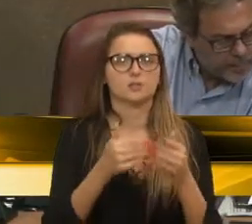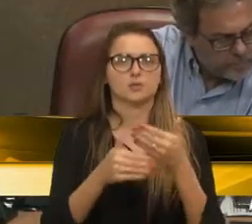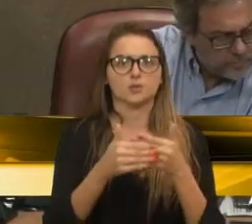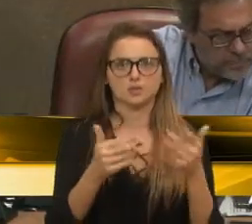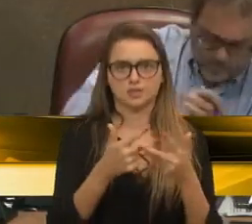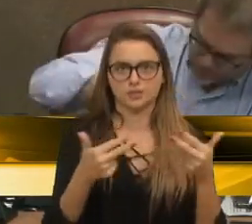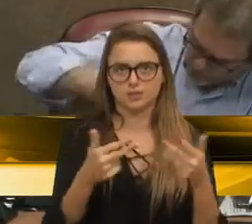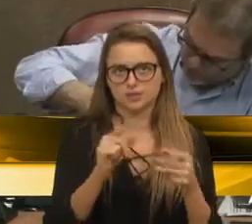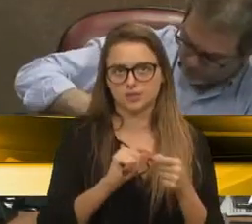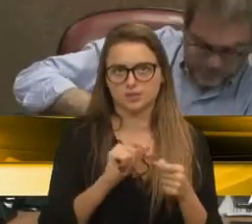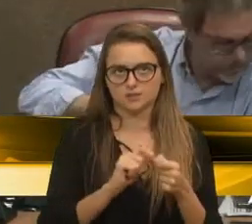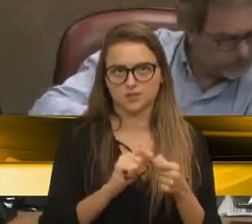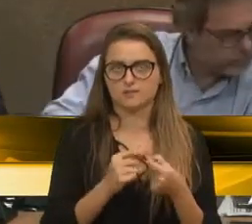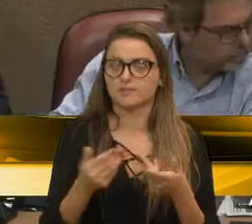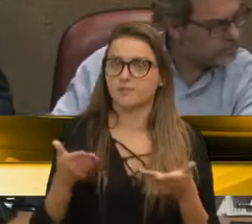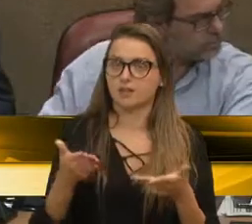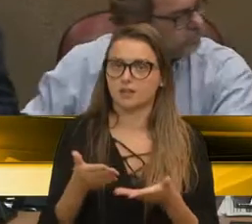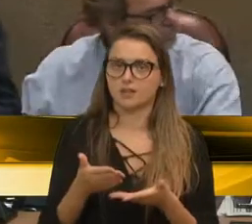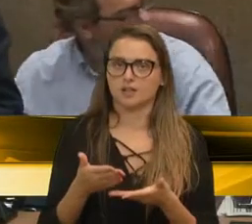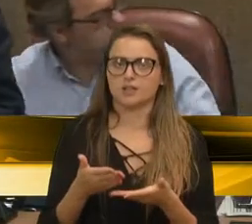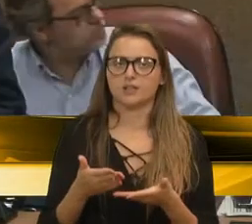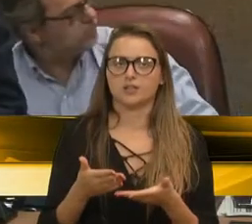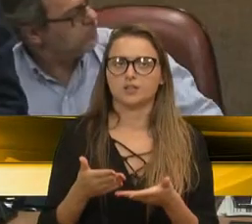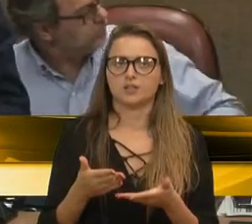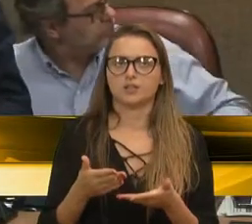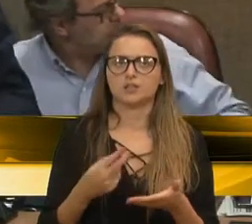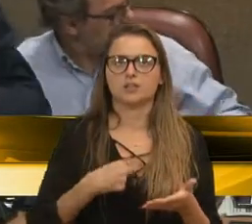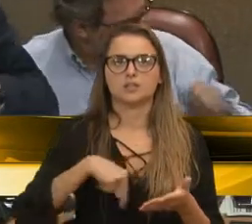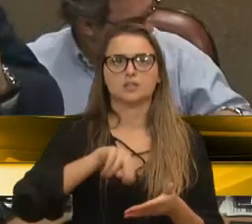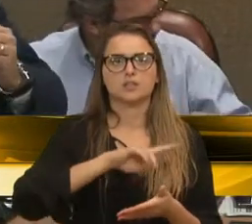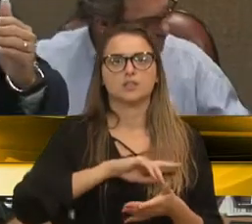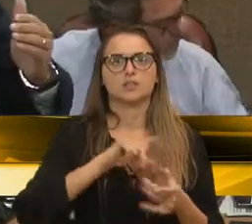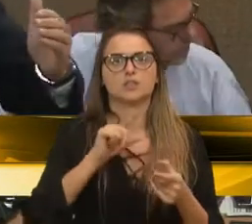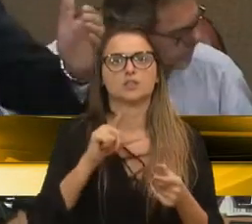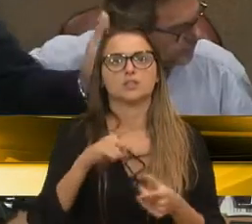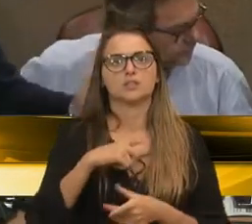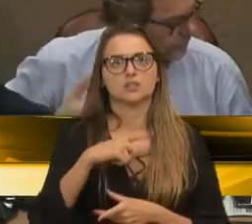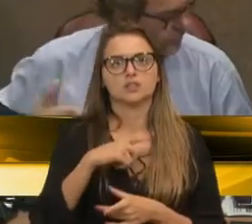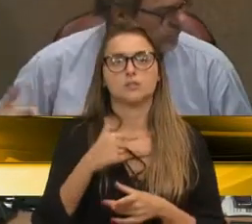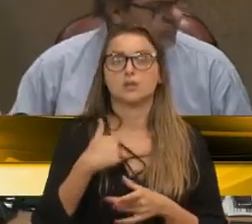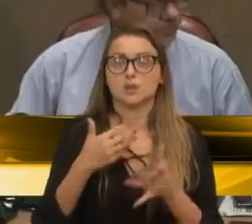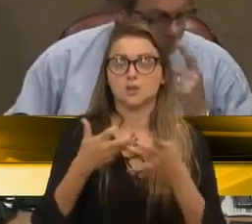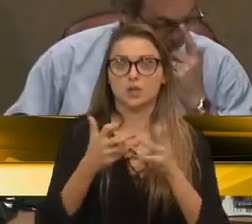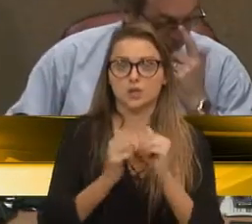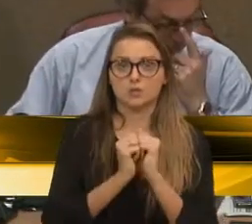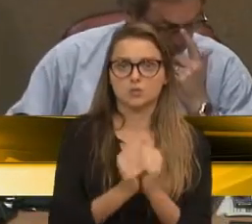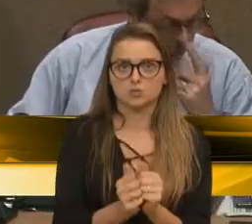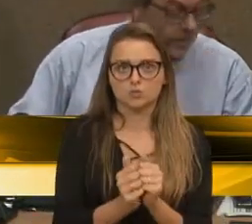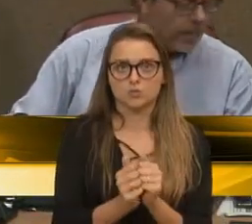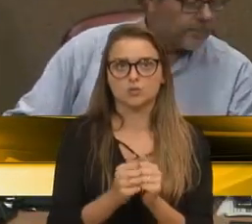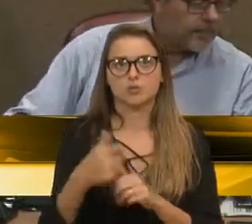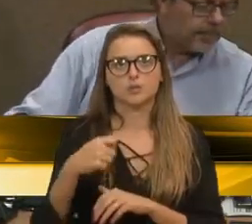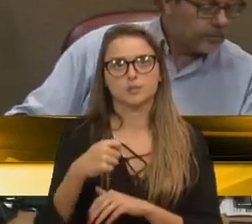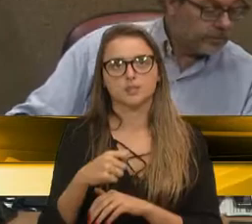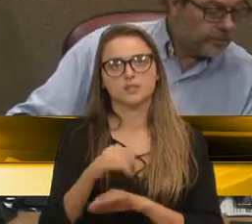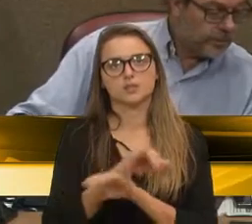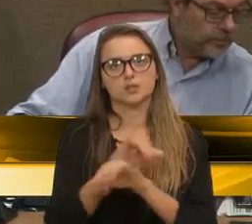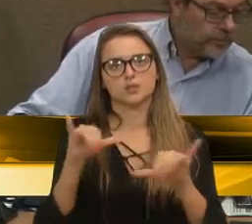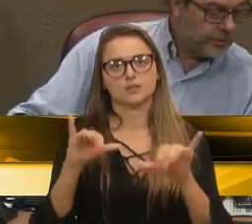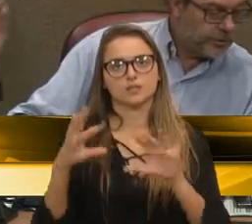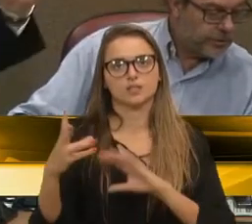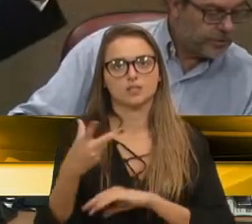ele fez. Então, neste momento, nós tivemos, e eu quero dividir e preciso fazer isso com os nobres pares,